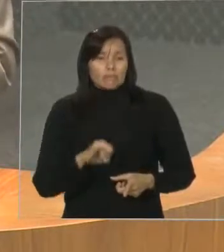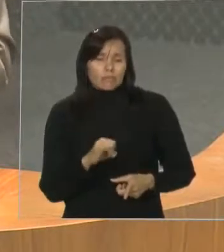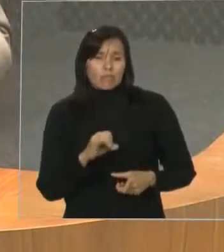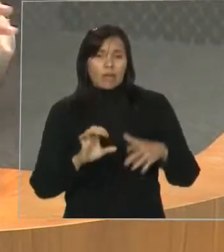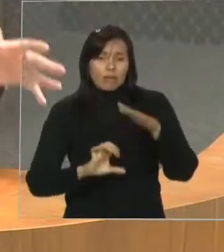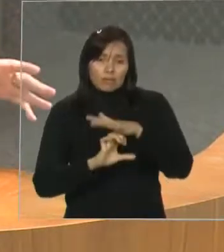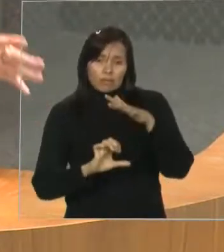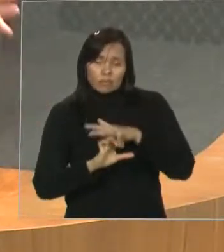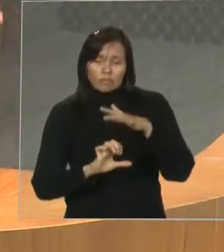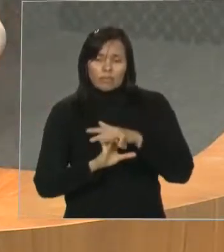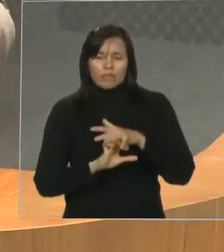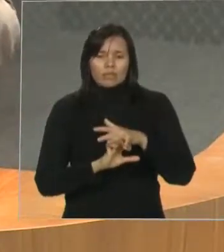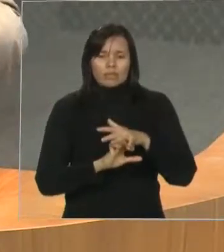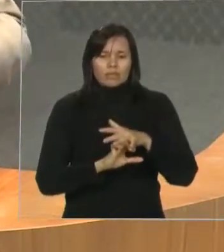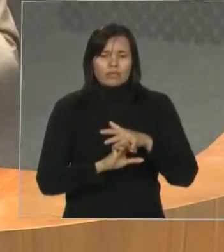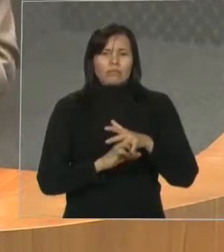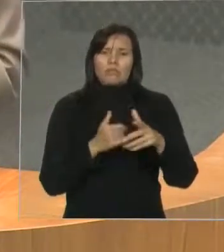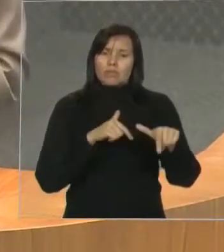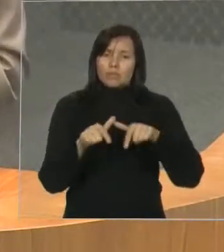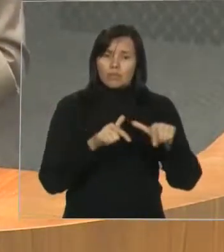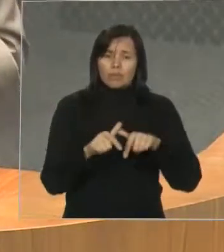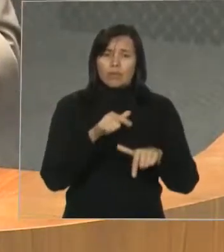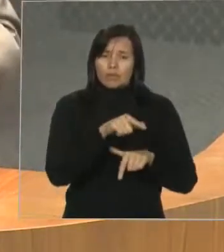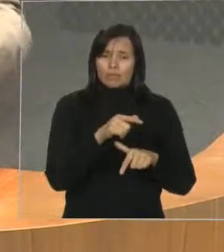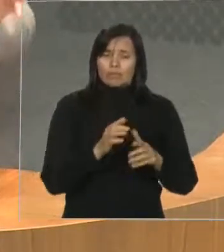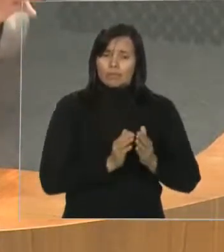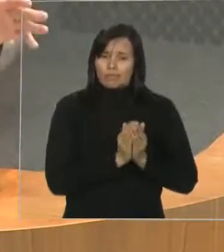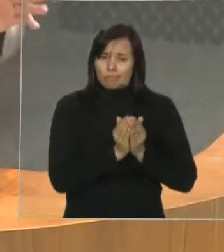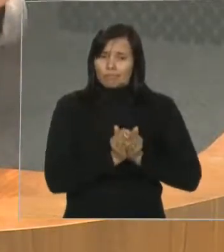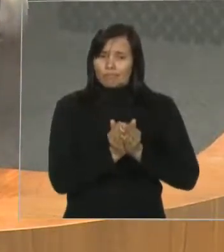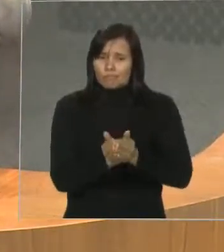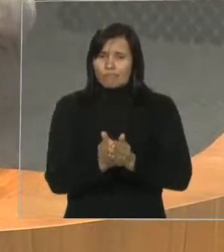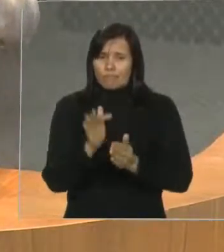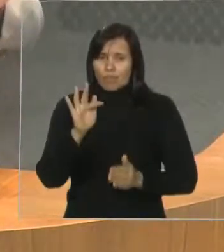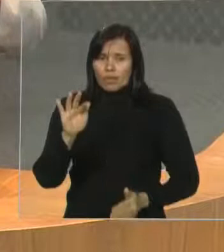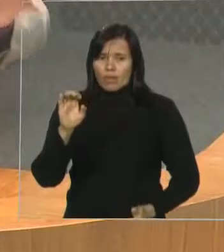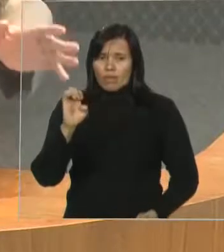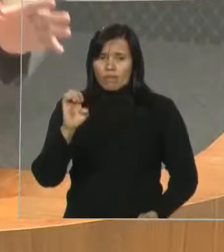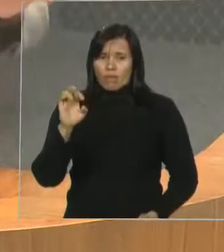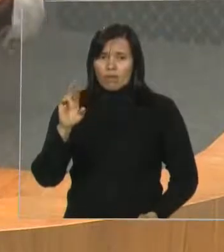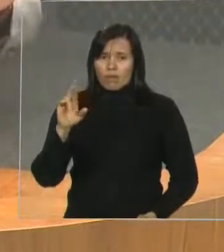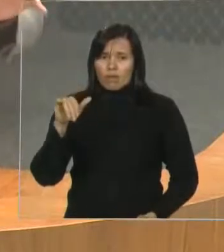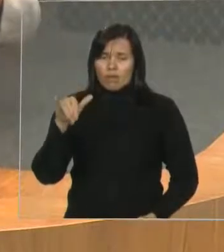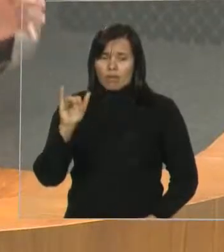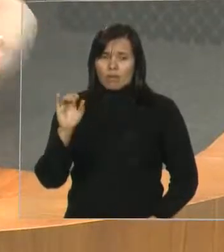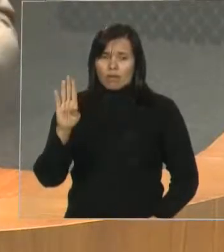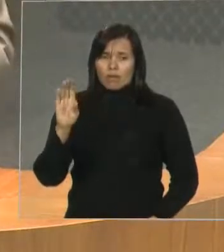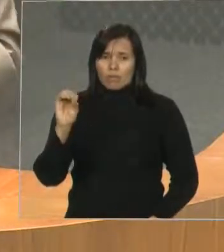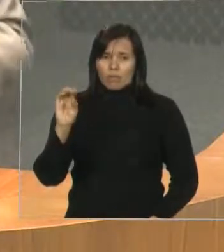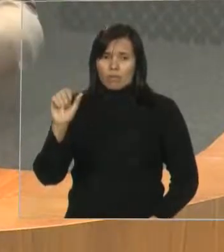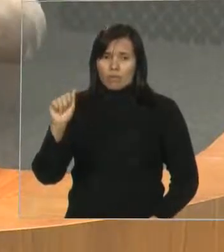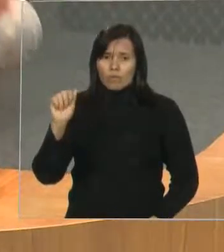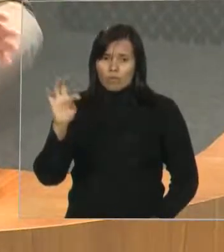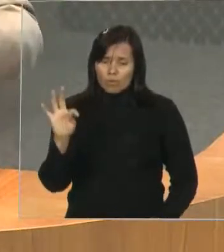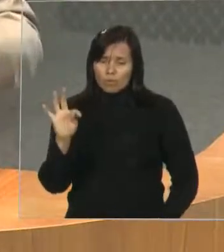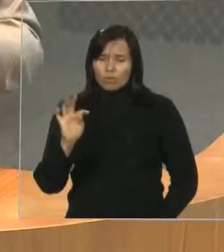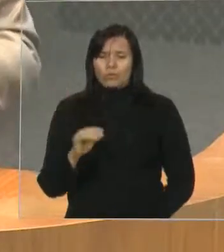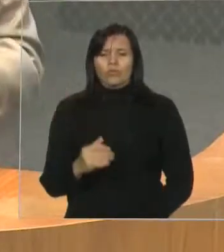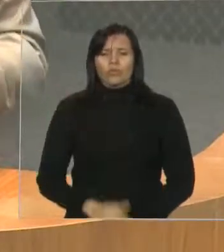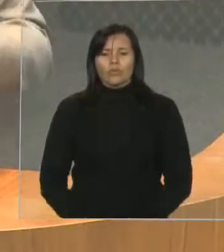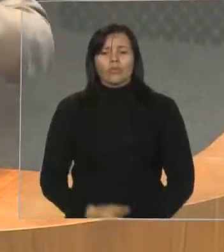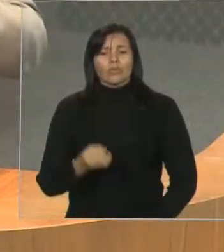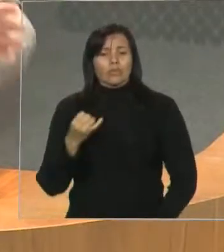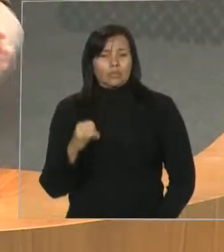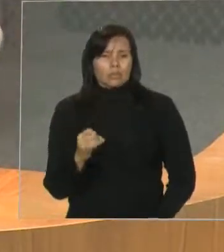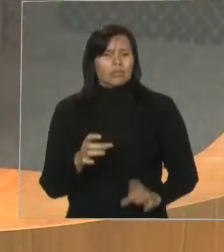se as empresas que operam no sistema ferro e boche disponibilizarem seus servidores para estarem ali viabilizando a venda de